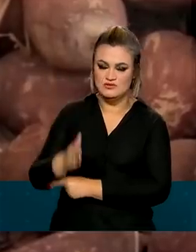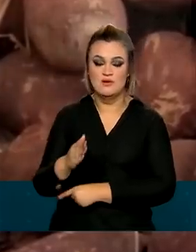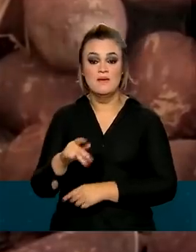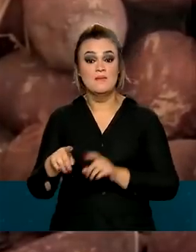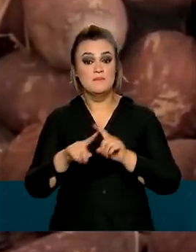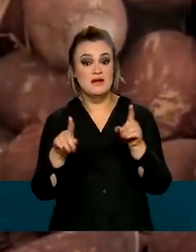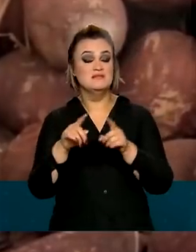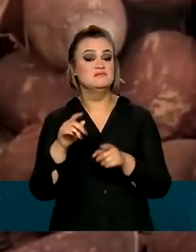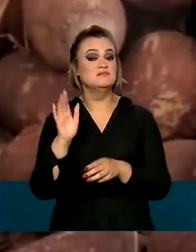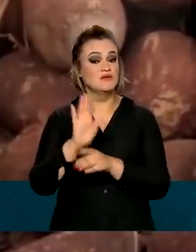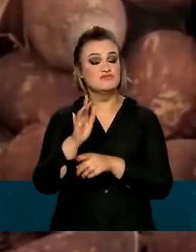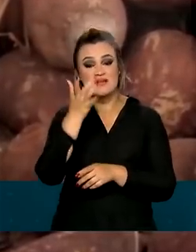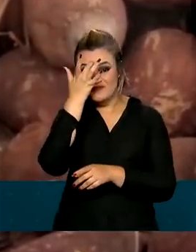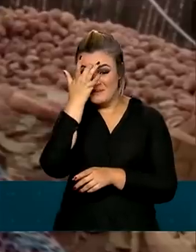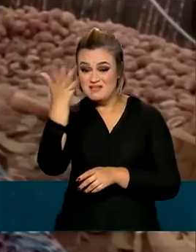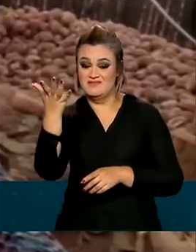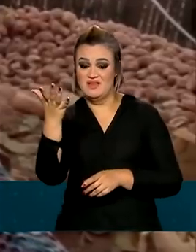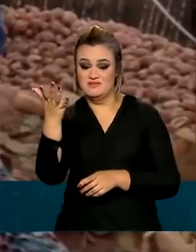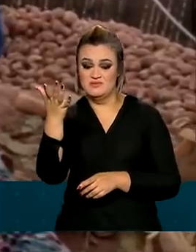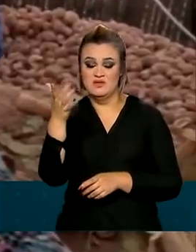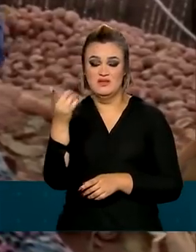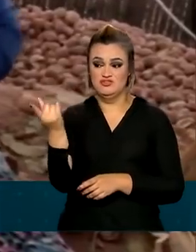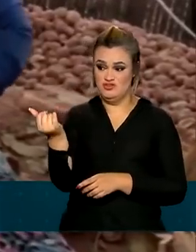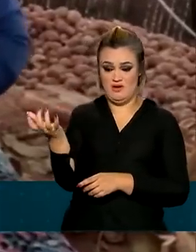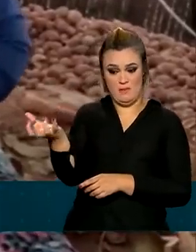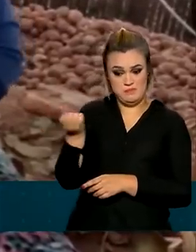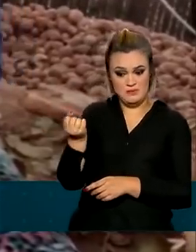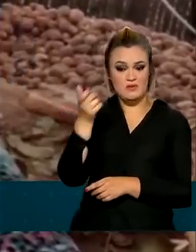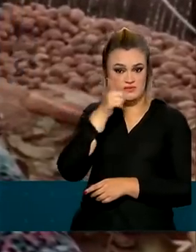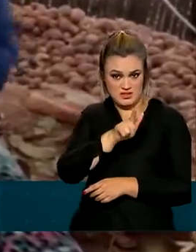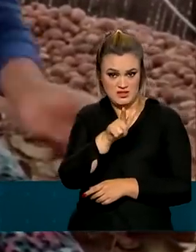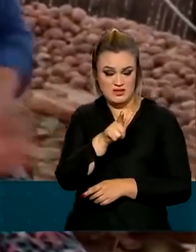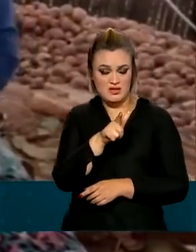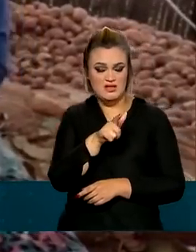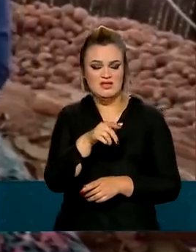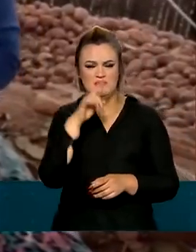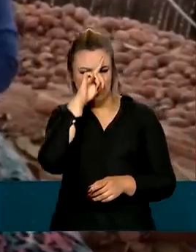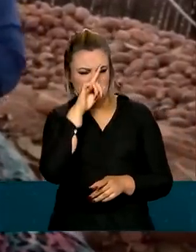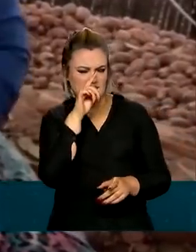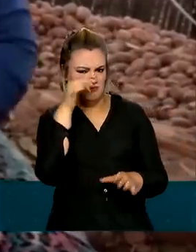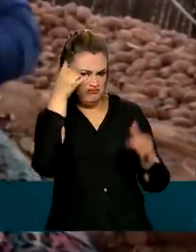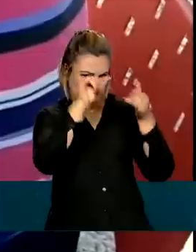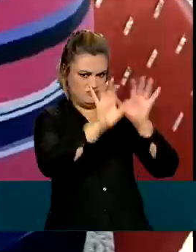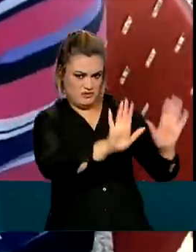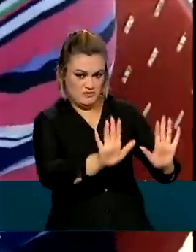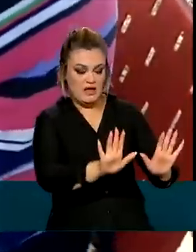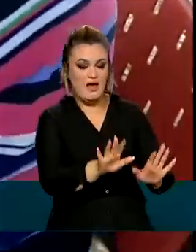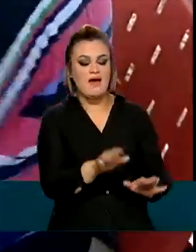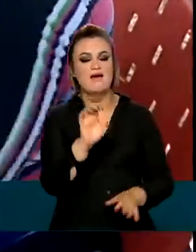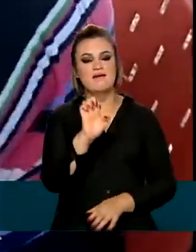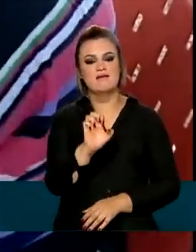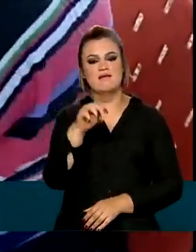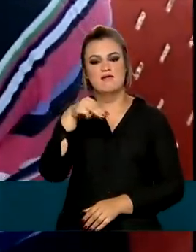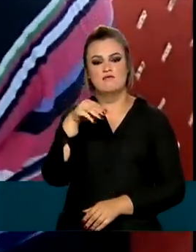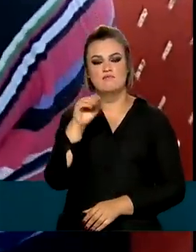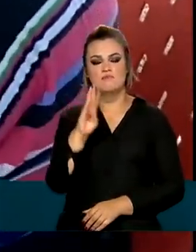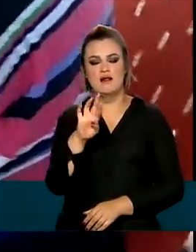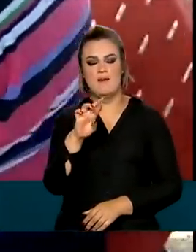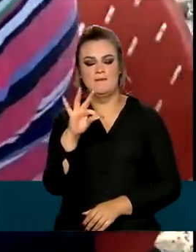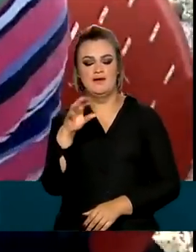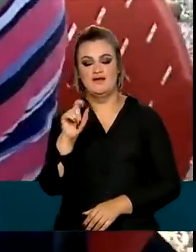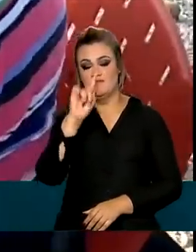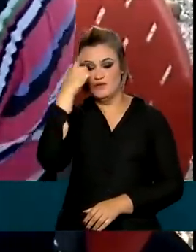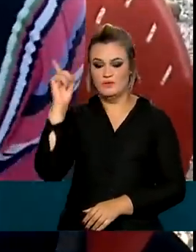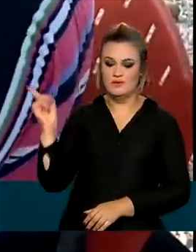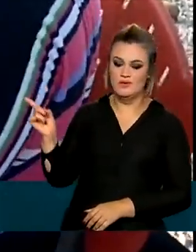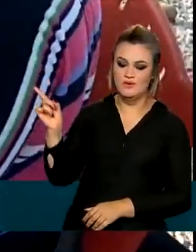melhoria das condições de trabalho e renda dessas mulheres e reduzir os riscos de lesões, a Embrapa desenvolveu uma máquina